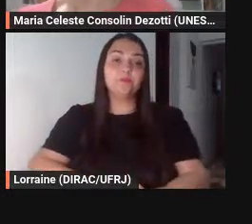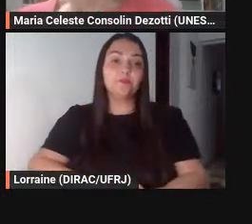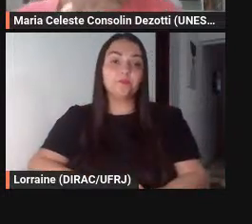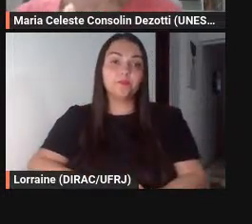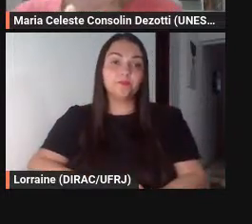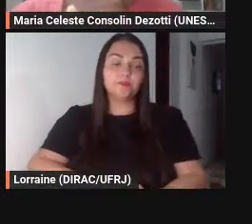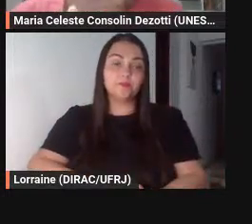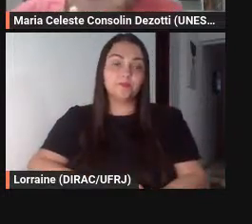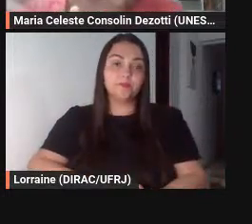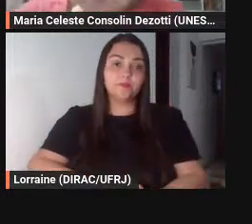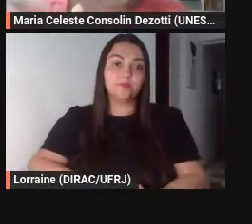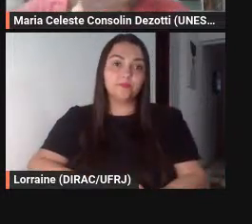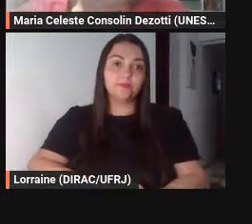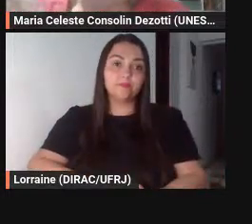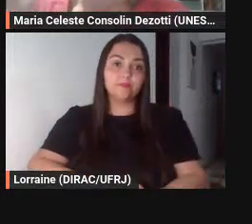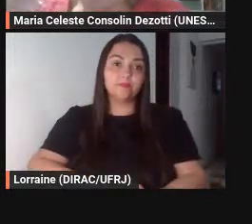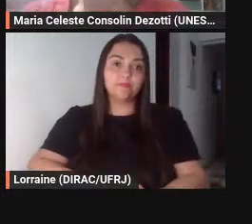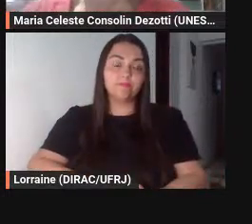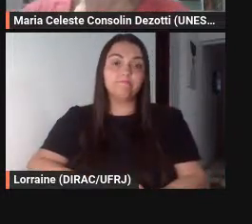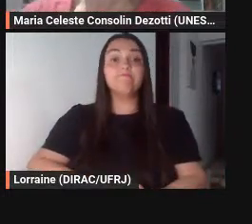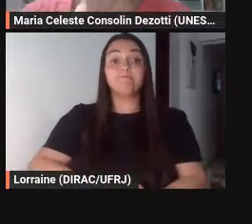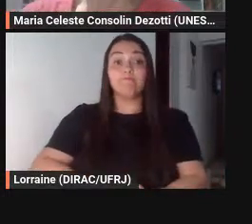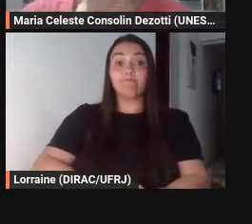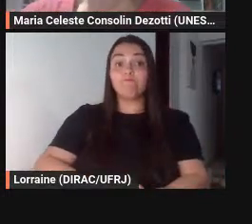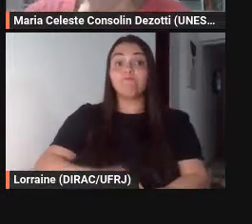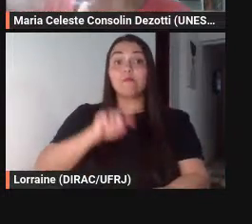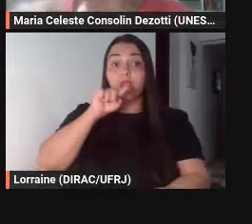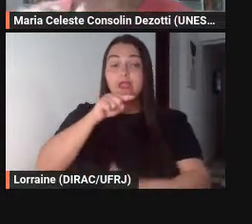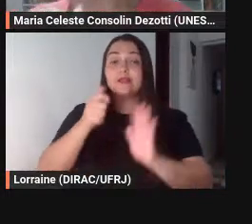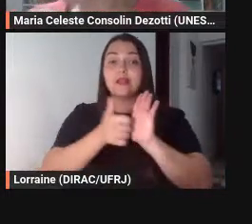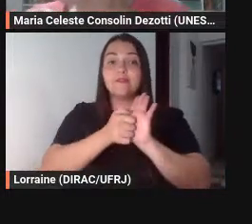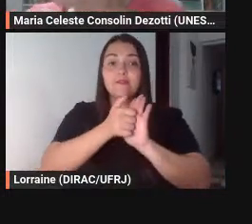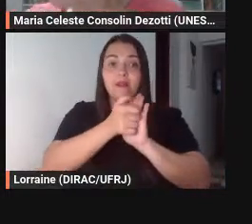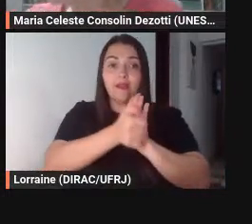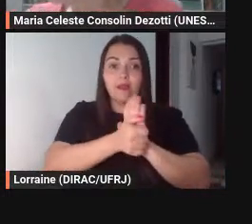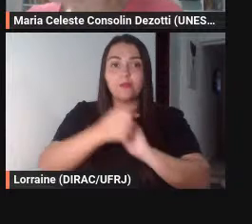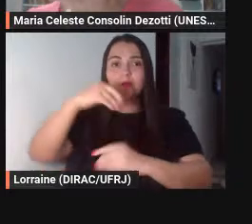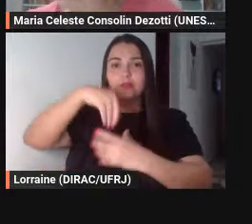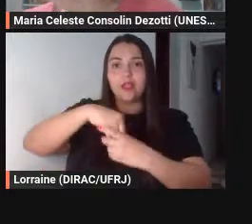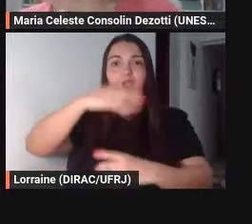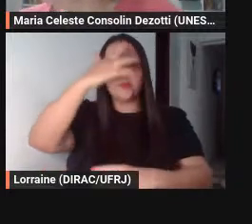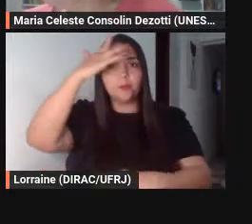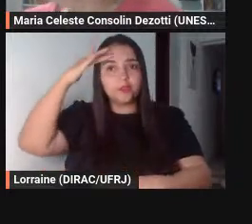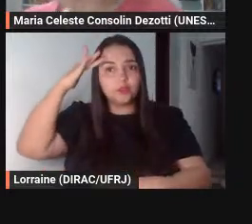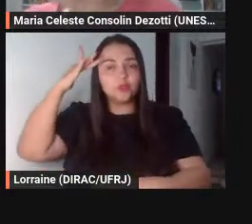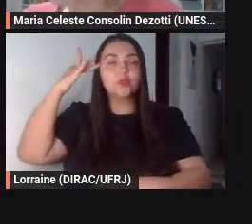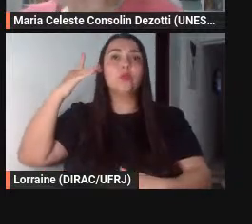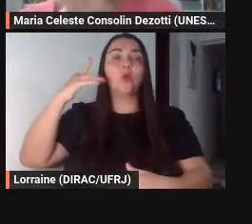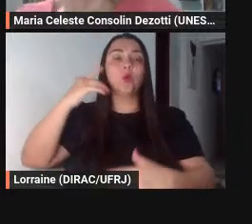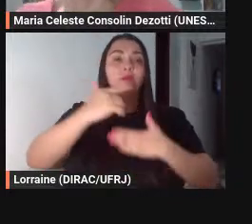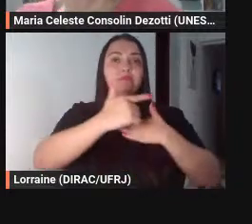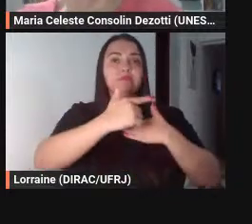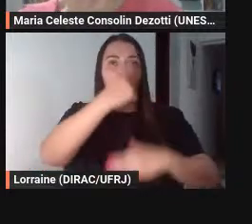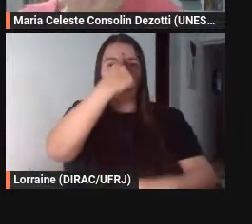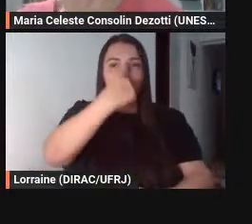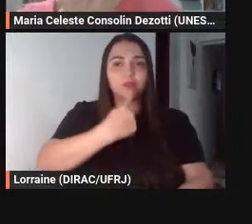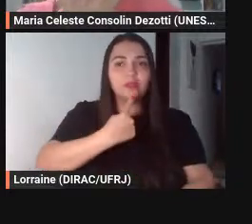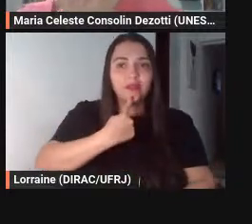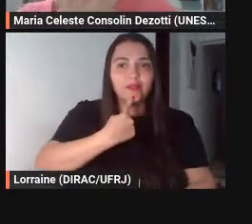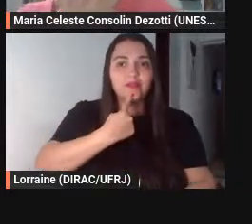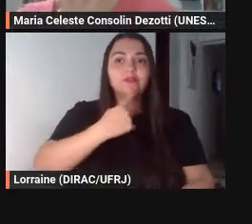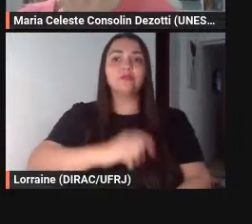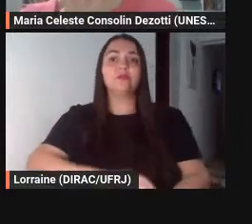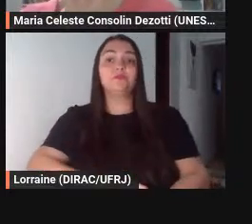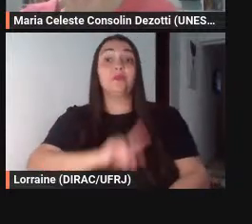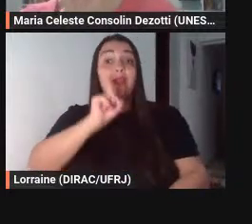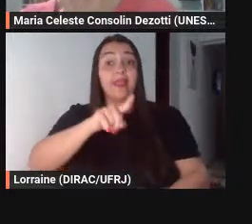essa essa condição da fábula dentro da fala de personagens é a forma com que a fábula